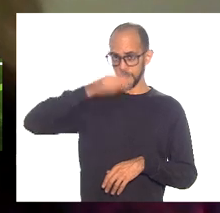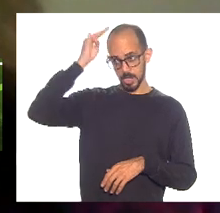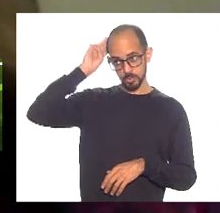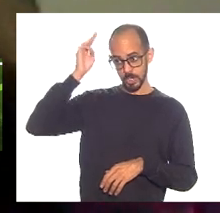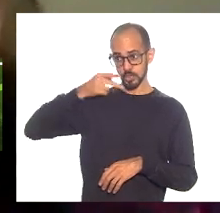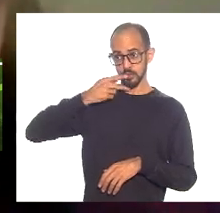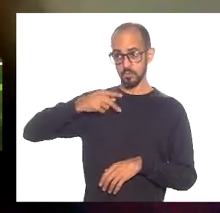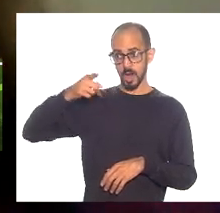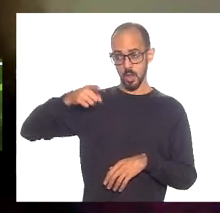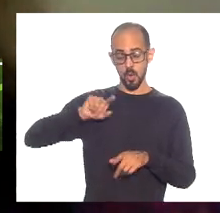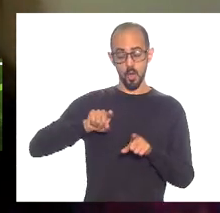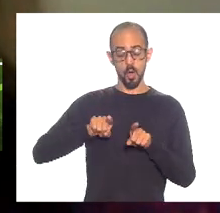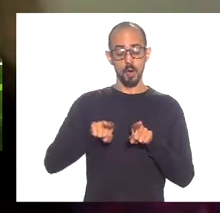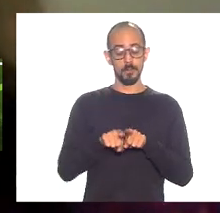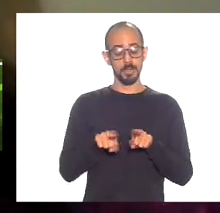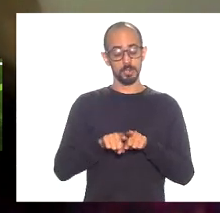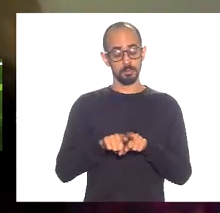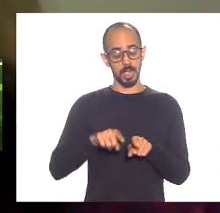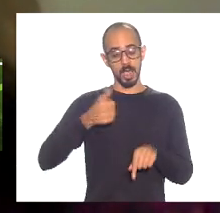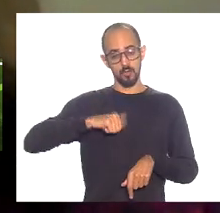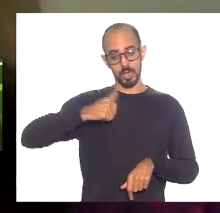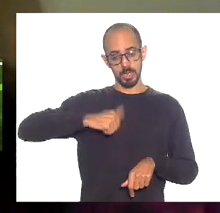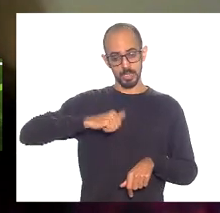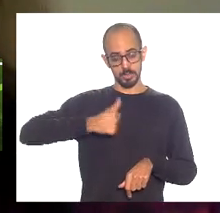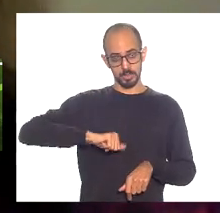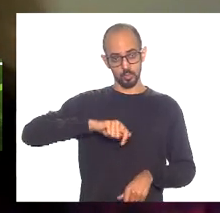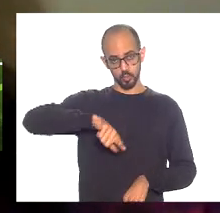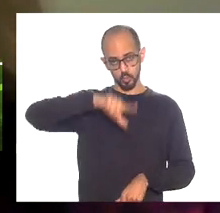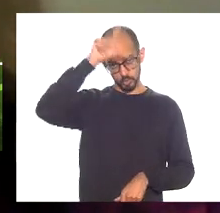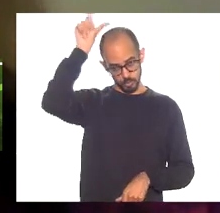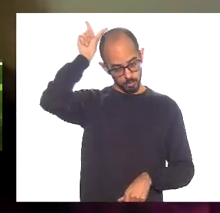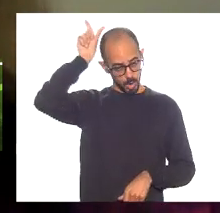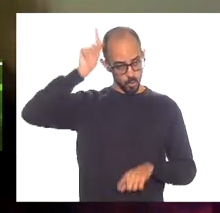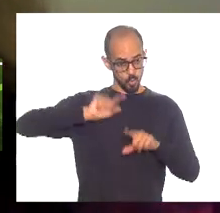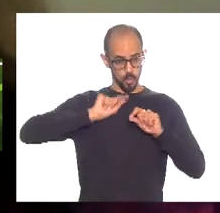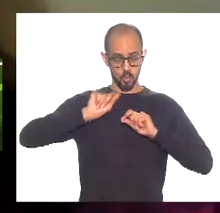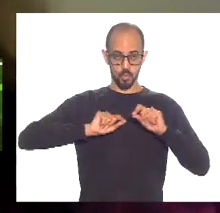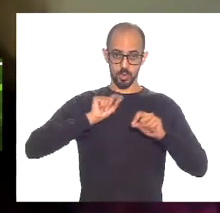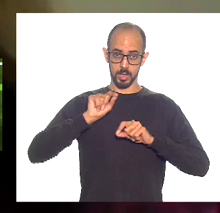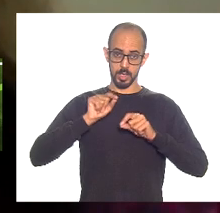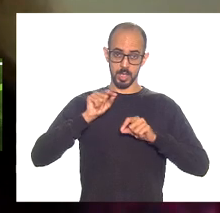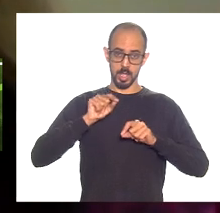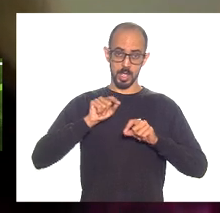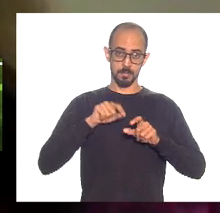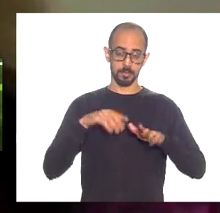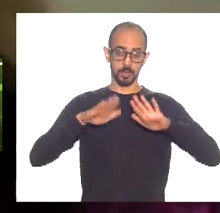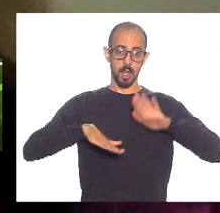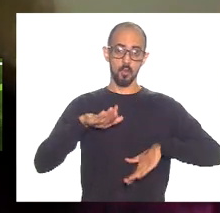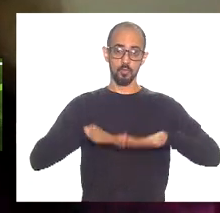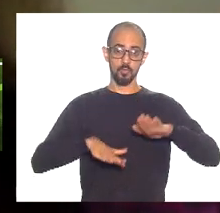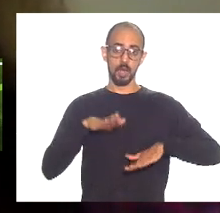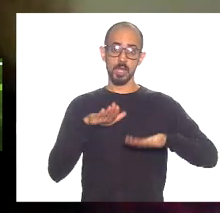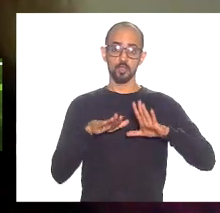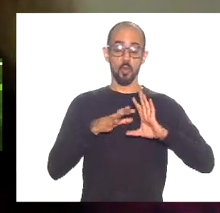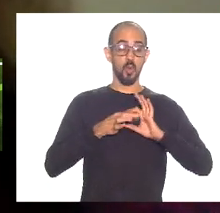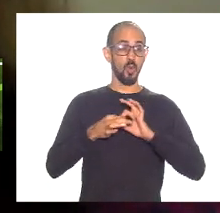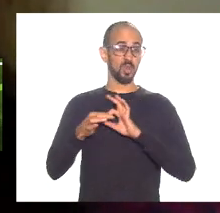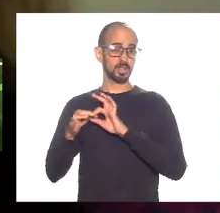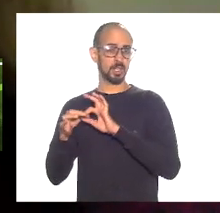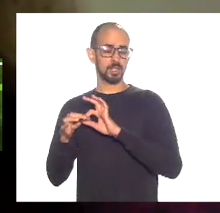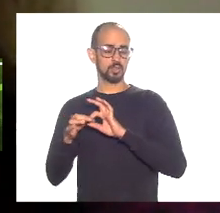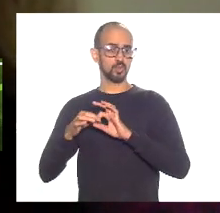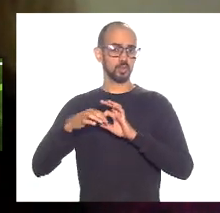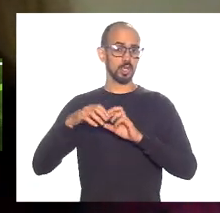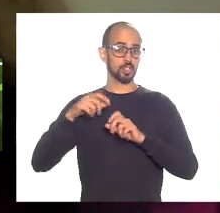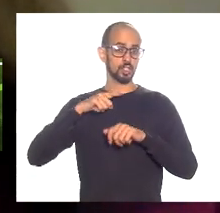e a análise técnica feita pelo deputado Luiz Paulo. O pano de fundo, talvez, o maior desafio, Mauro, que essa